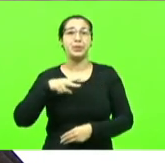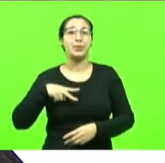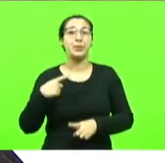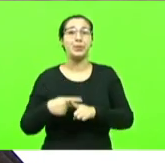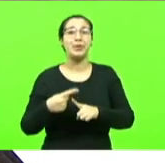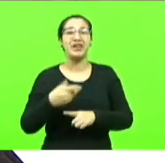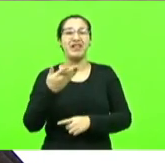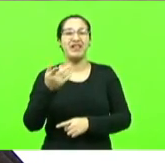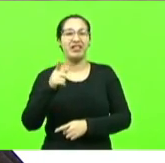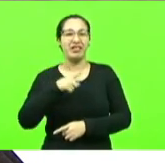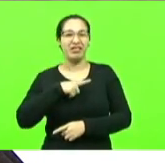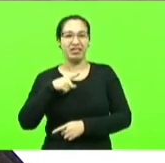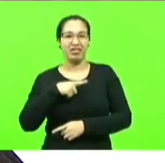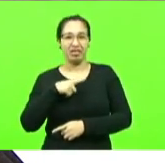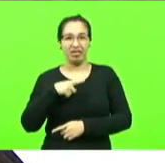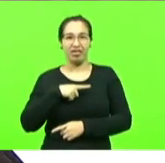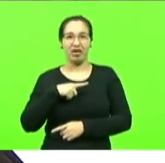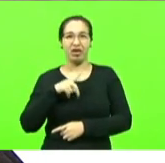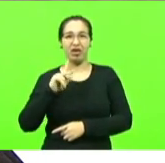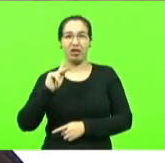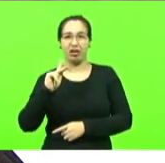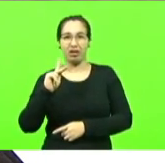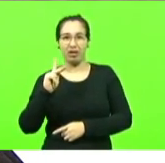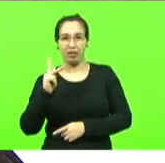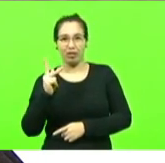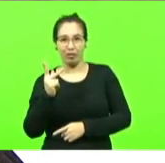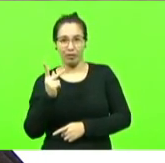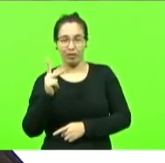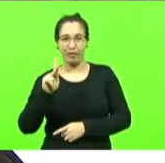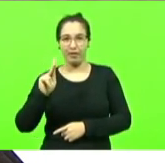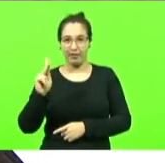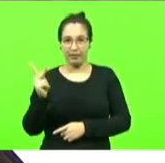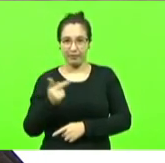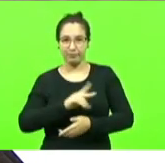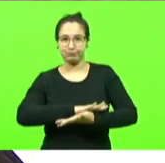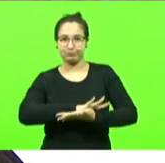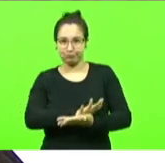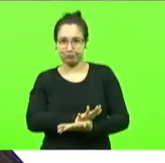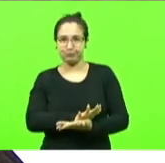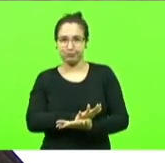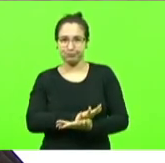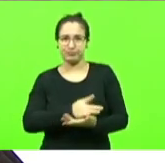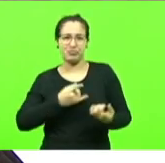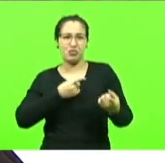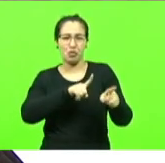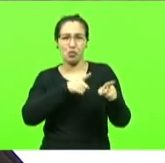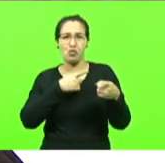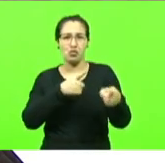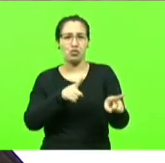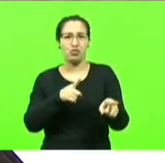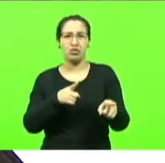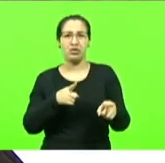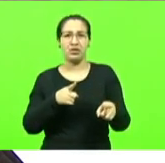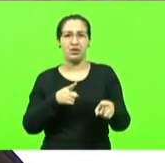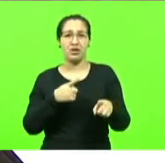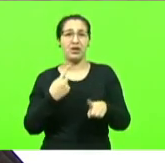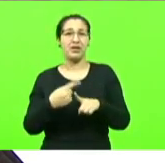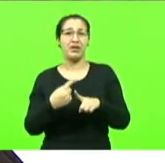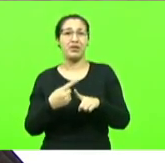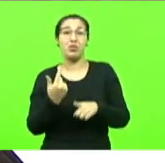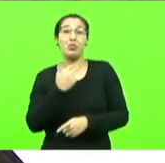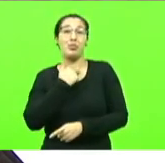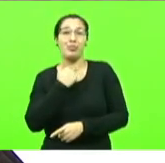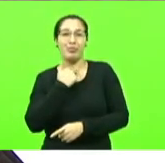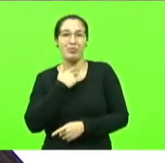eles querem e fazem o que bem entendem tu não pode ser contra porque daí tu é homofóbico outra